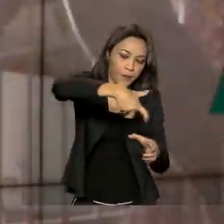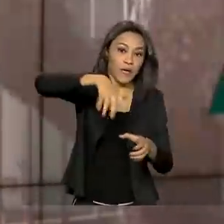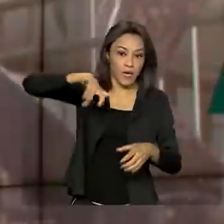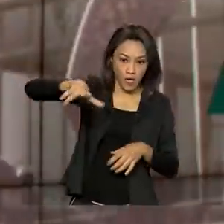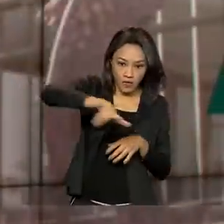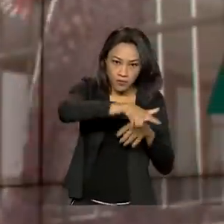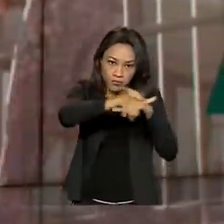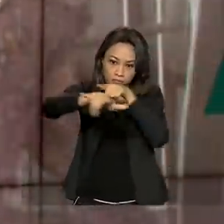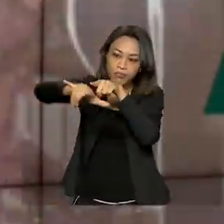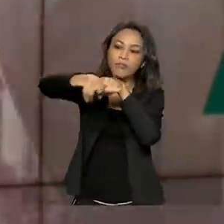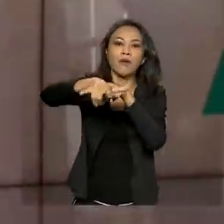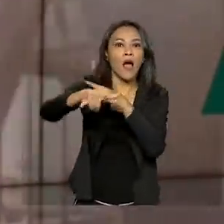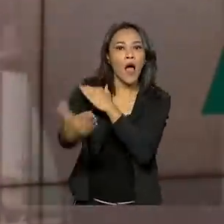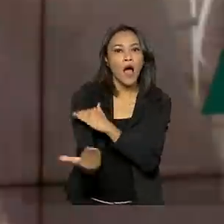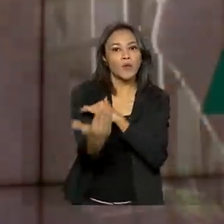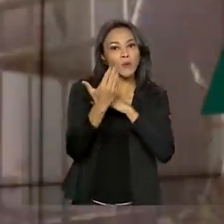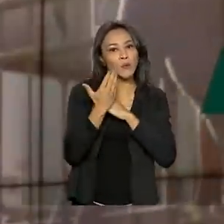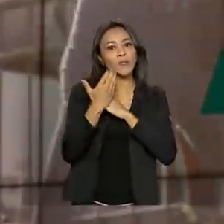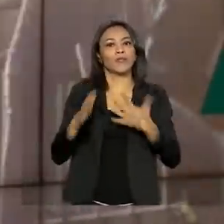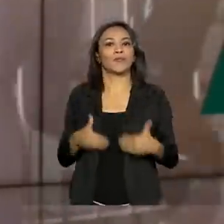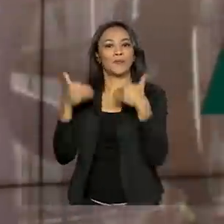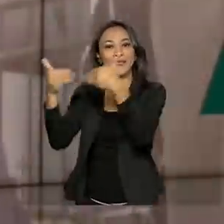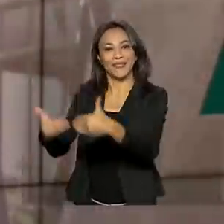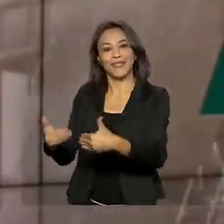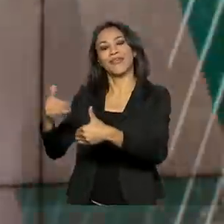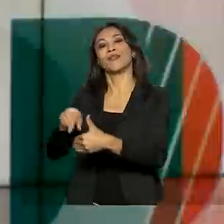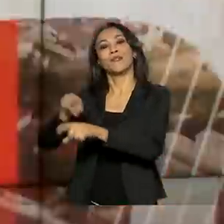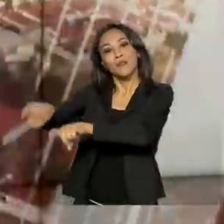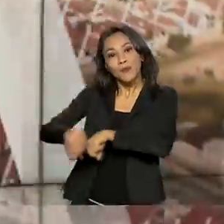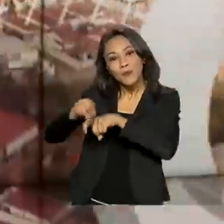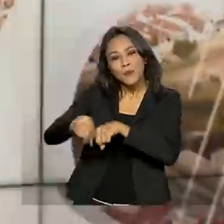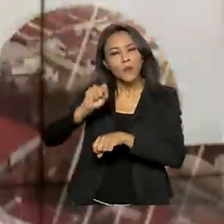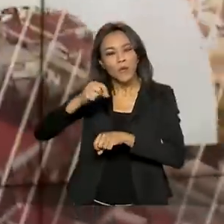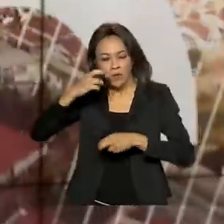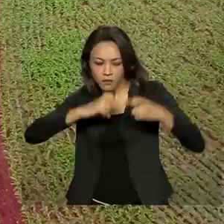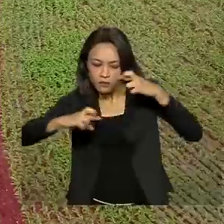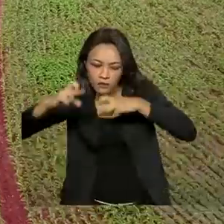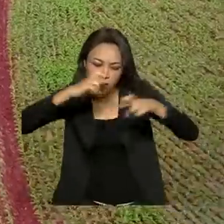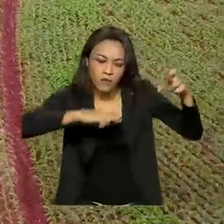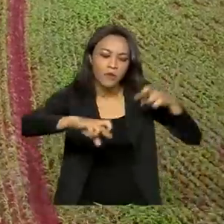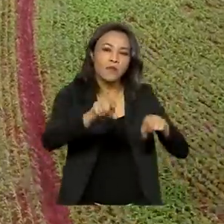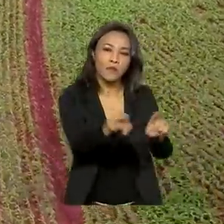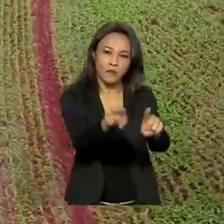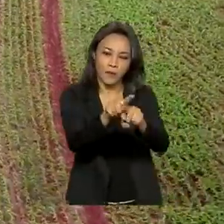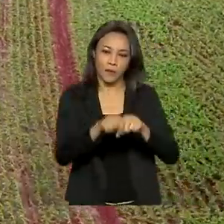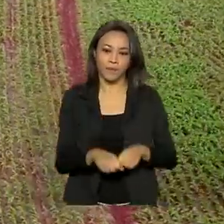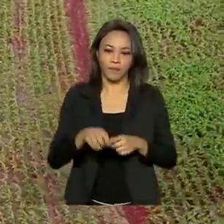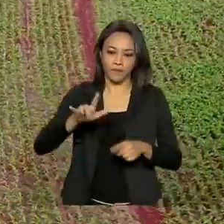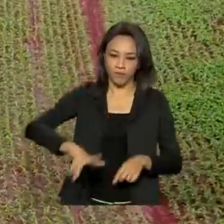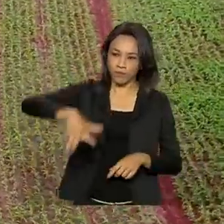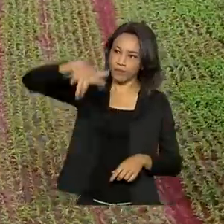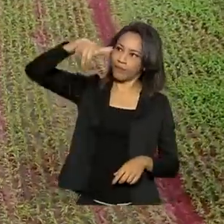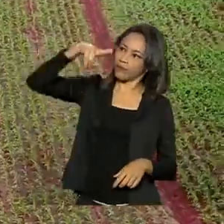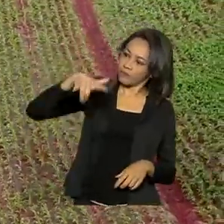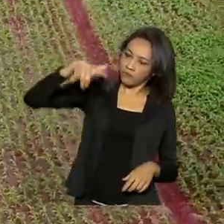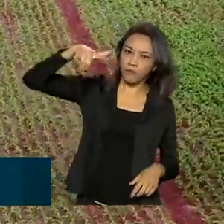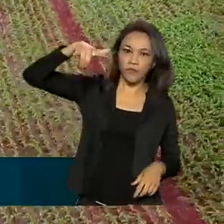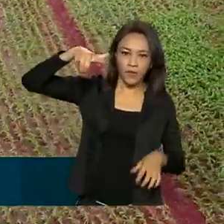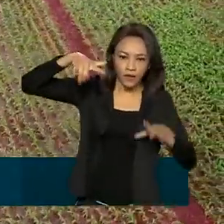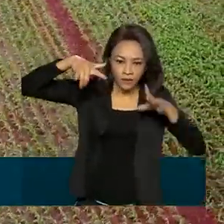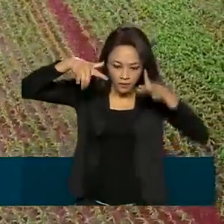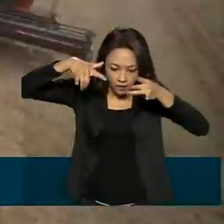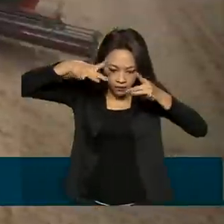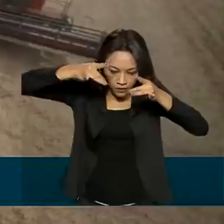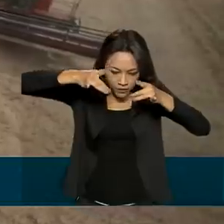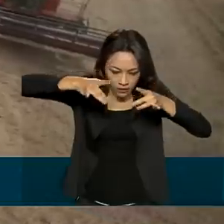equipamentos também estão ajudando o Ministério da Agricultura nos trabalhos de fiscalização. Lá do alto, eles captam cada detalhe